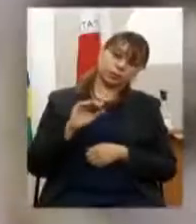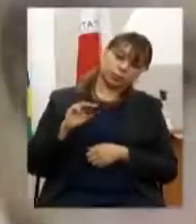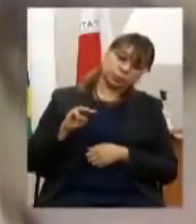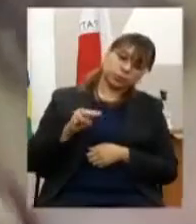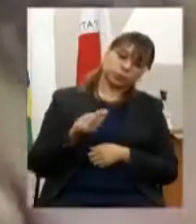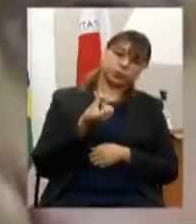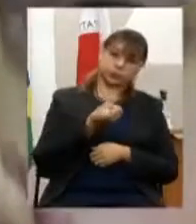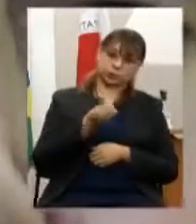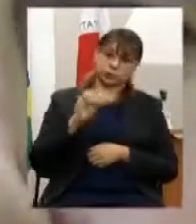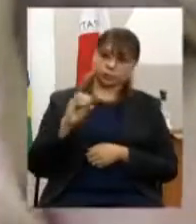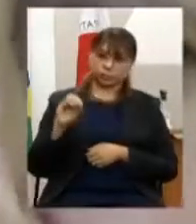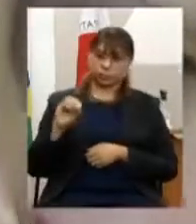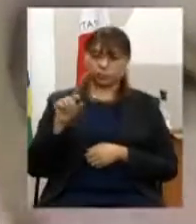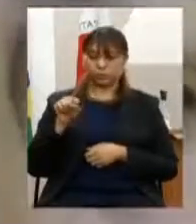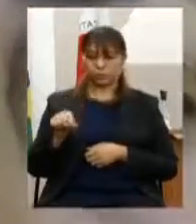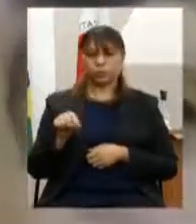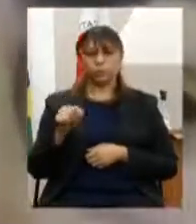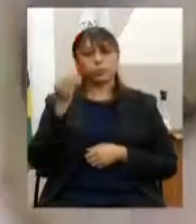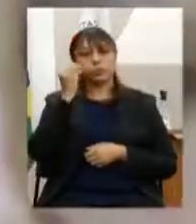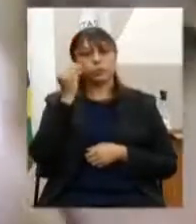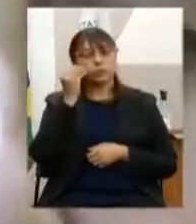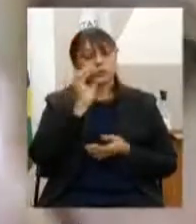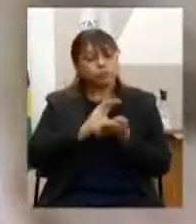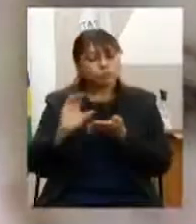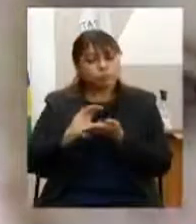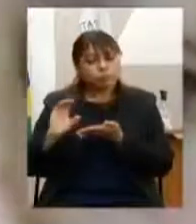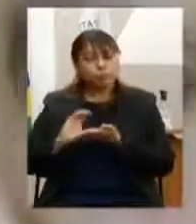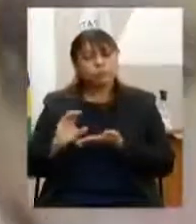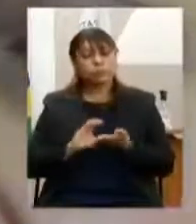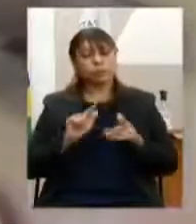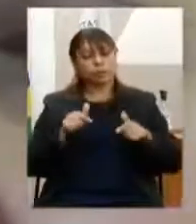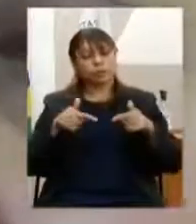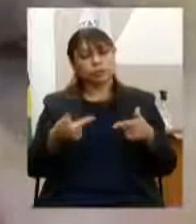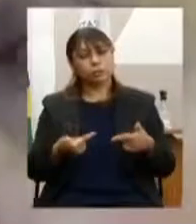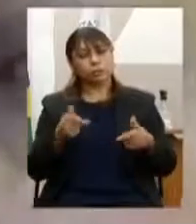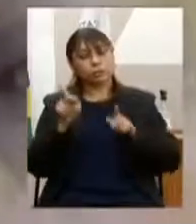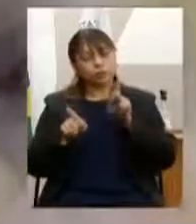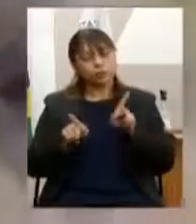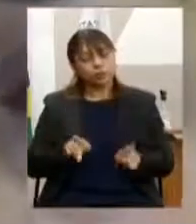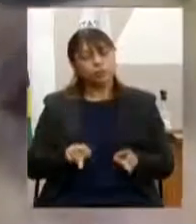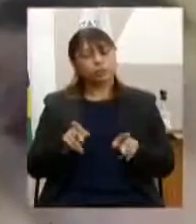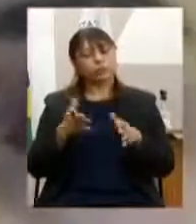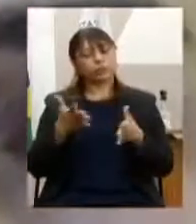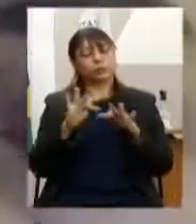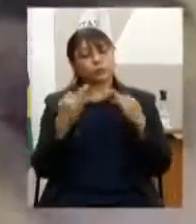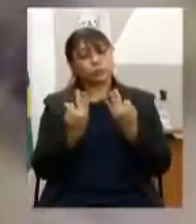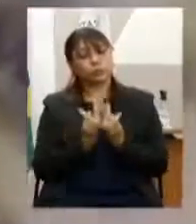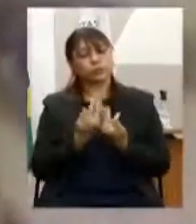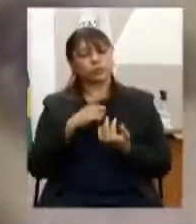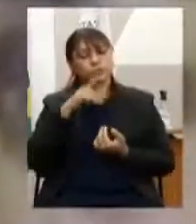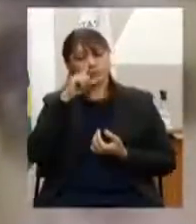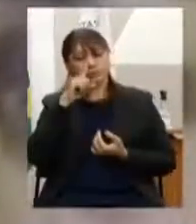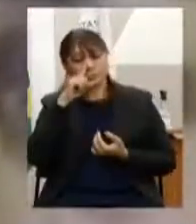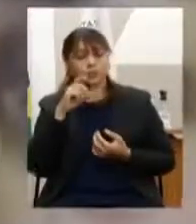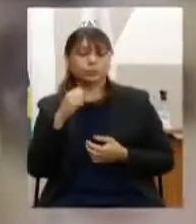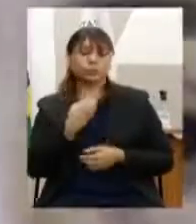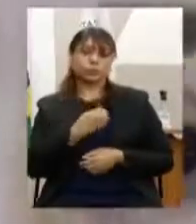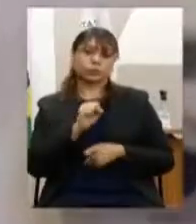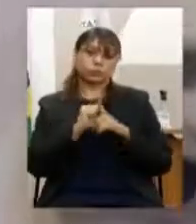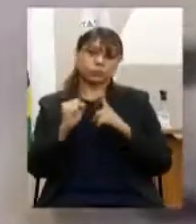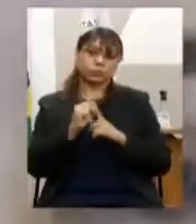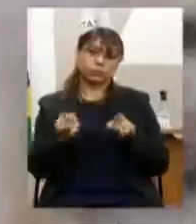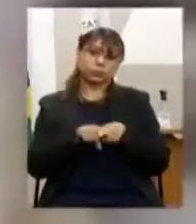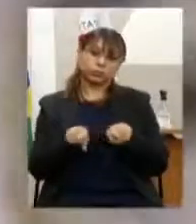finalidade de financiar ações para pessoas e famílias em situação de risco social e violação de direitos